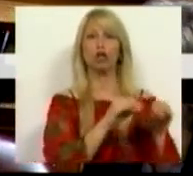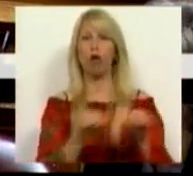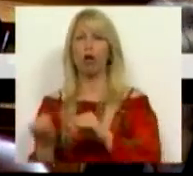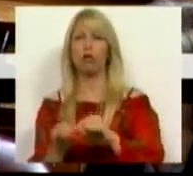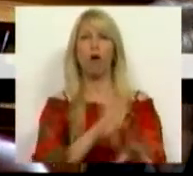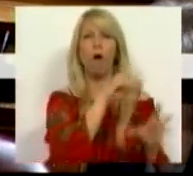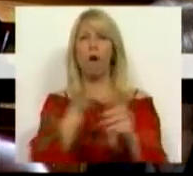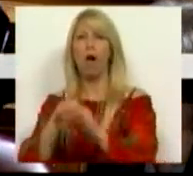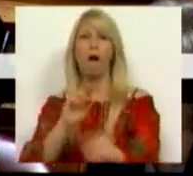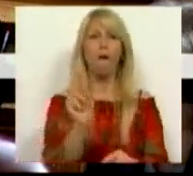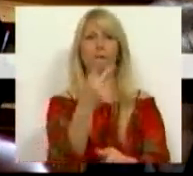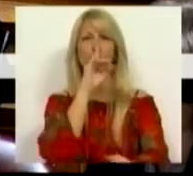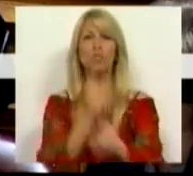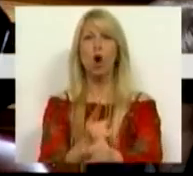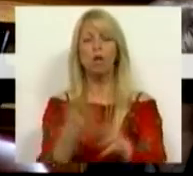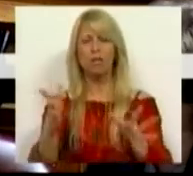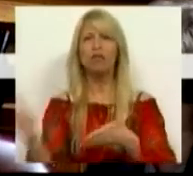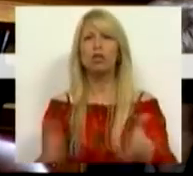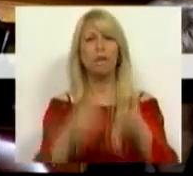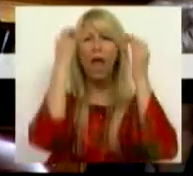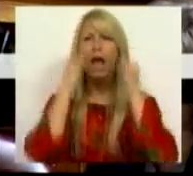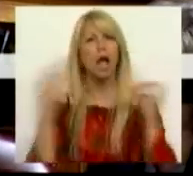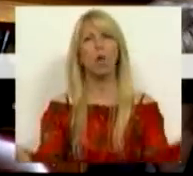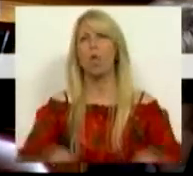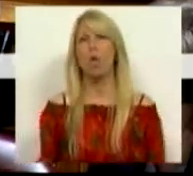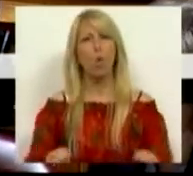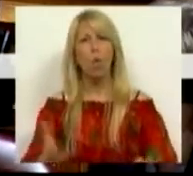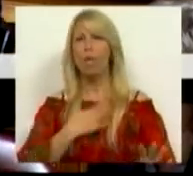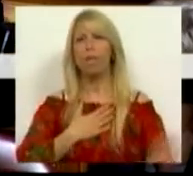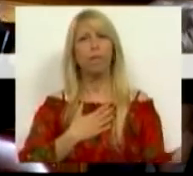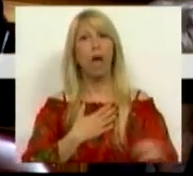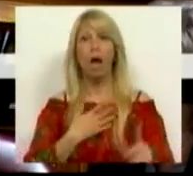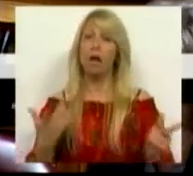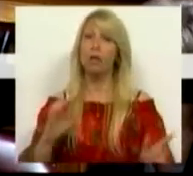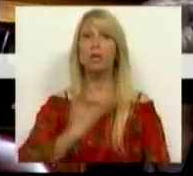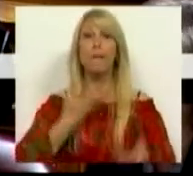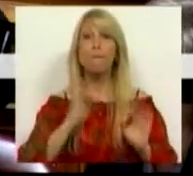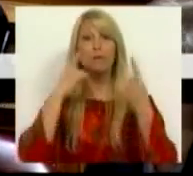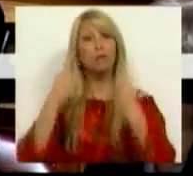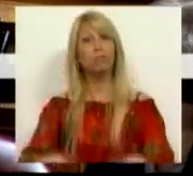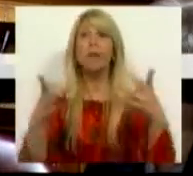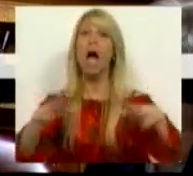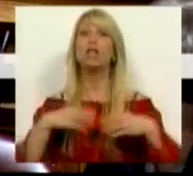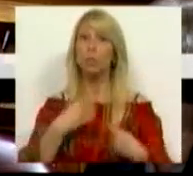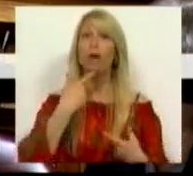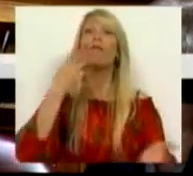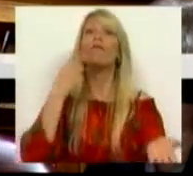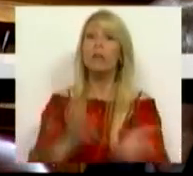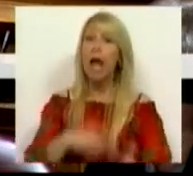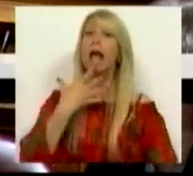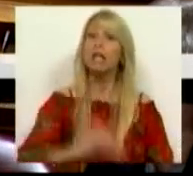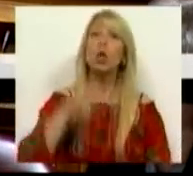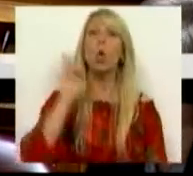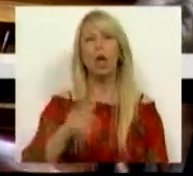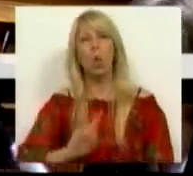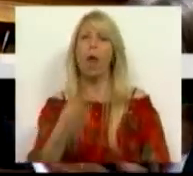estratégia não engana ninguém, não engana ninguém e o CDS tem, de uma vez por todas, de assumir e dizer verdadeiramente aquilo em que acredita, não pode acreditar em coisas